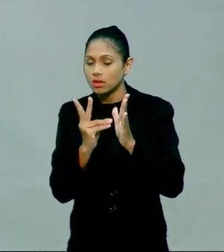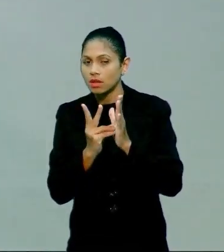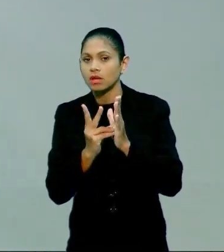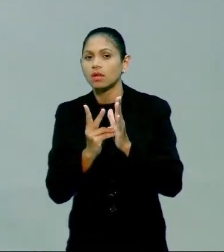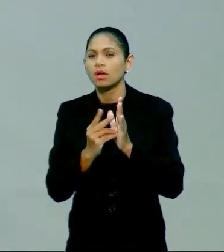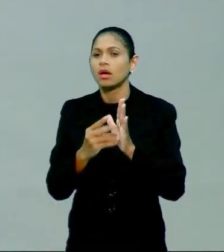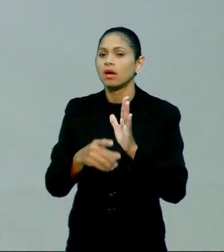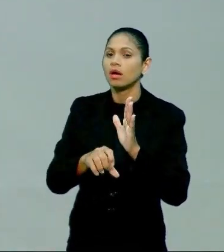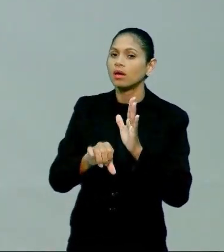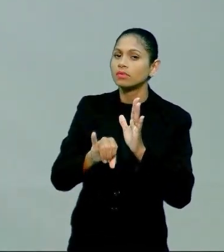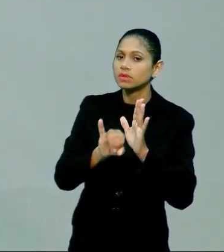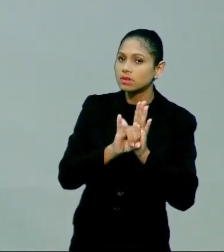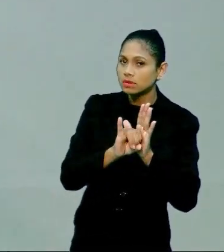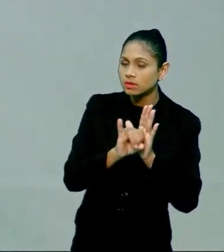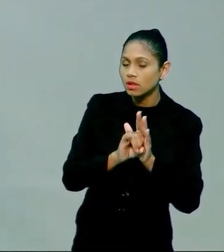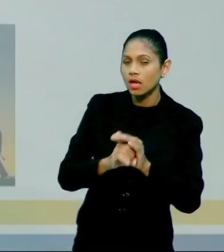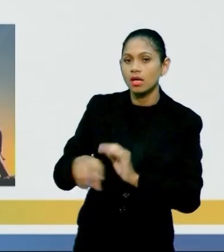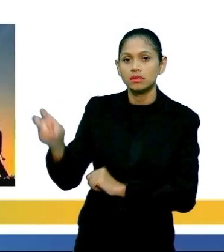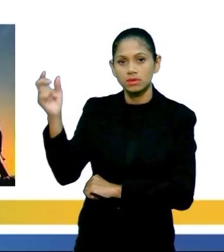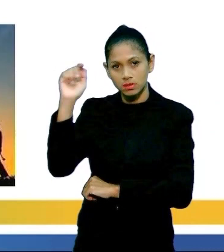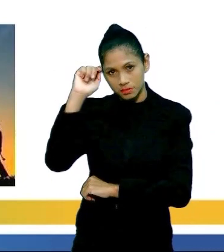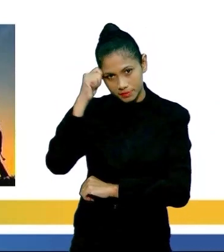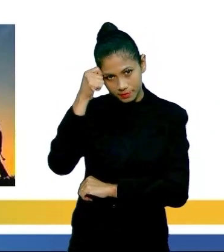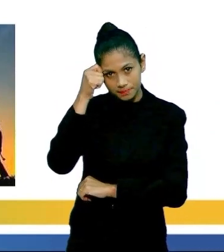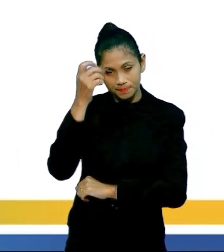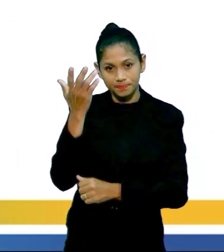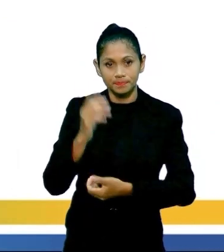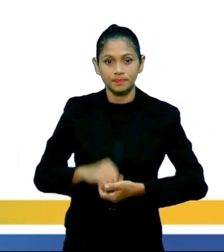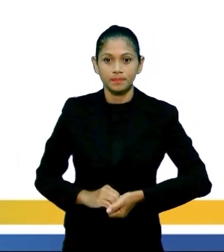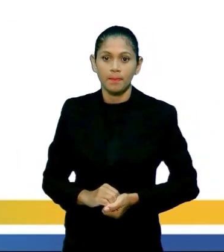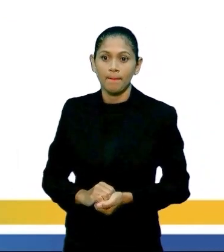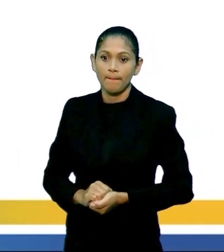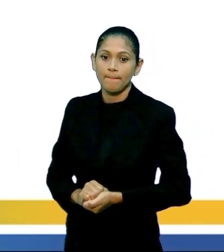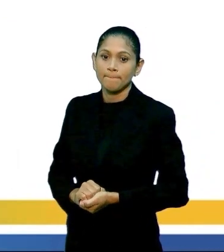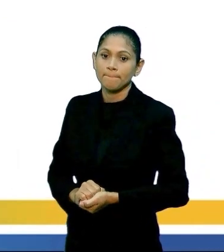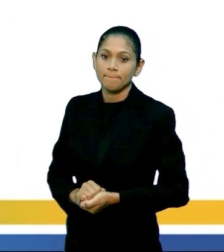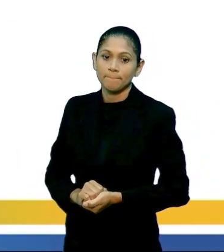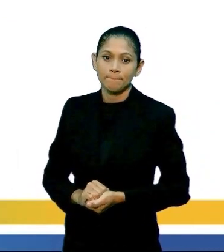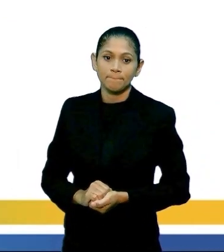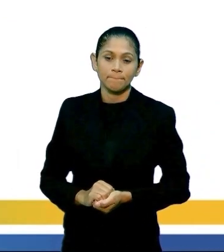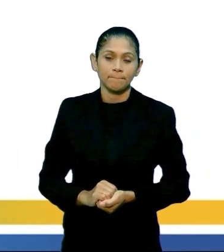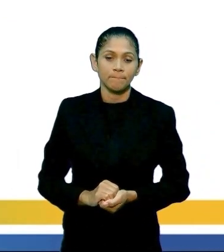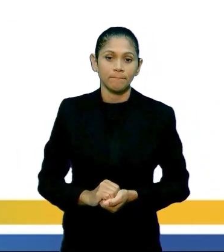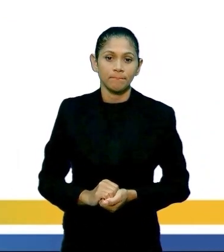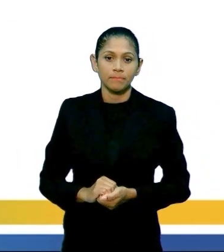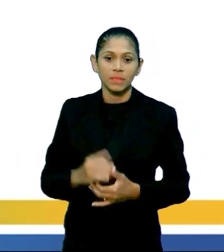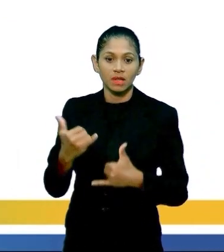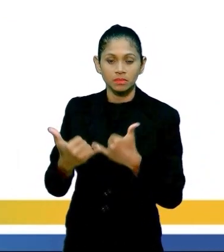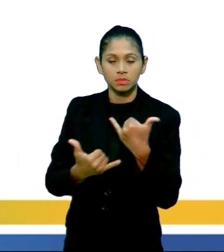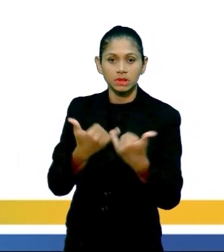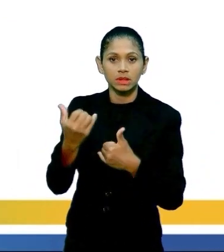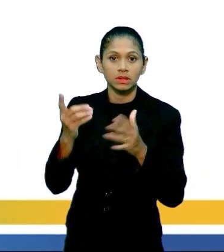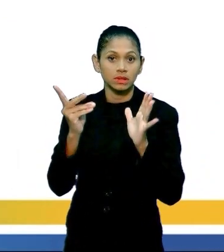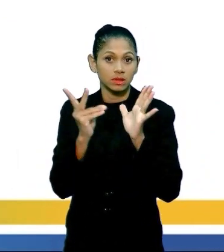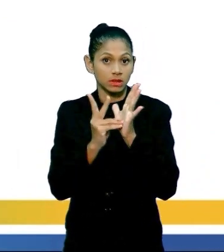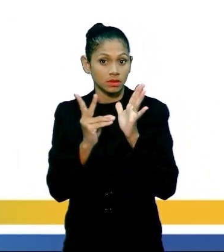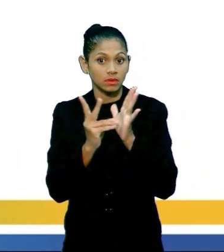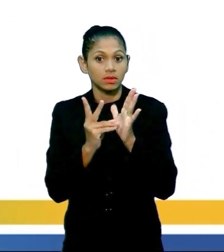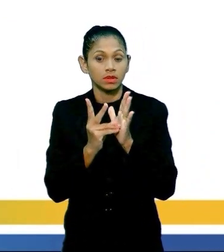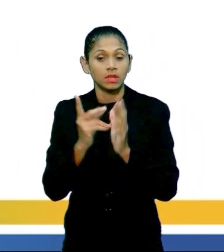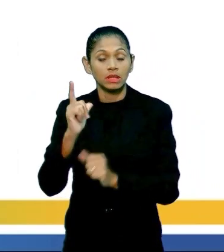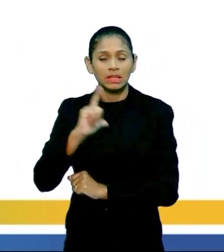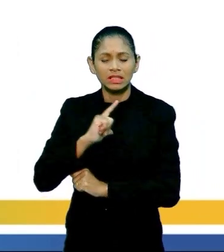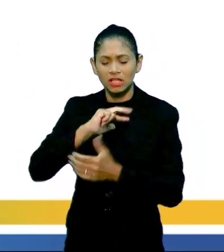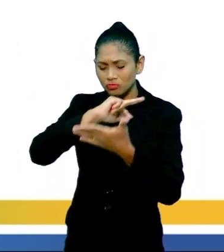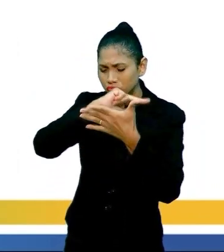isso faz parte do nosso conceito de aprendizagem. Tudo bem? Então vamos lá. Brincadeira indígena. Os povos indígenas possuem uma